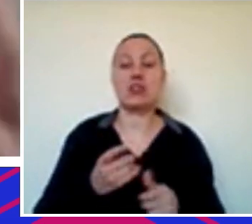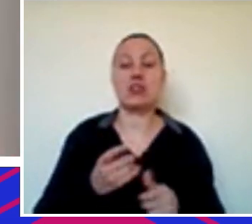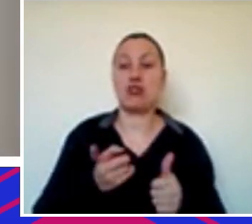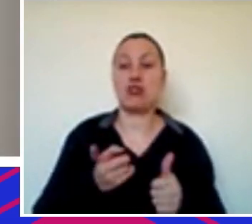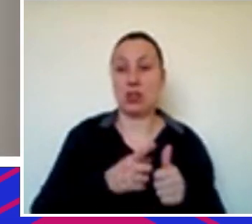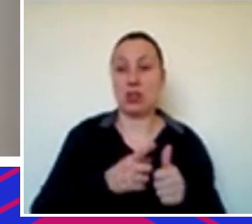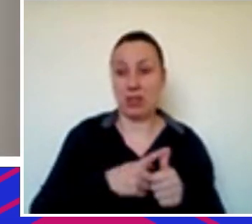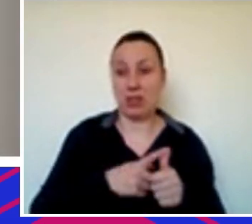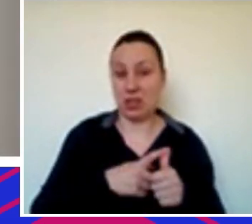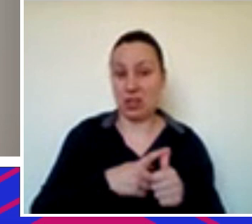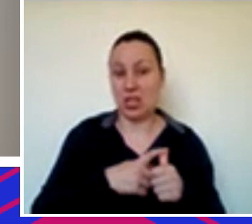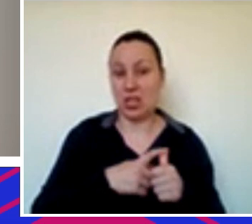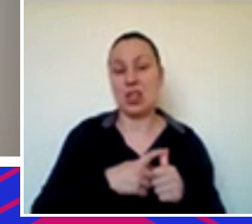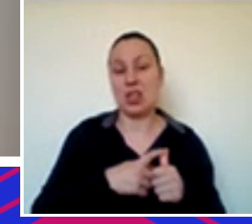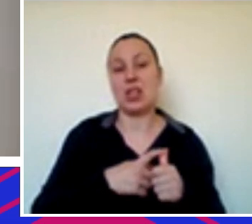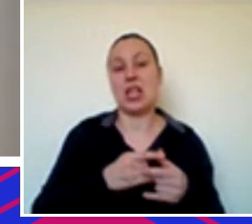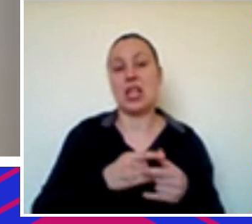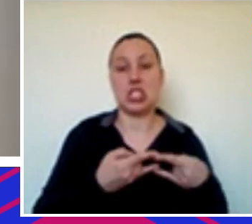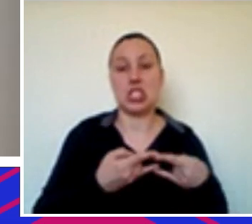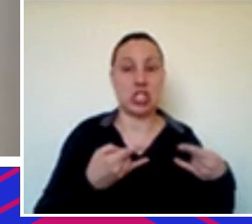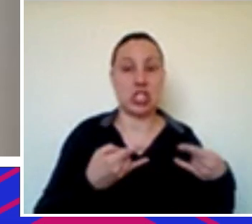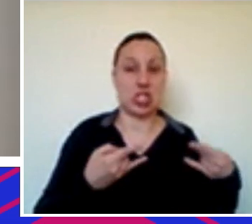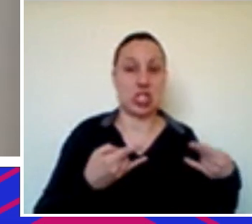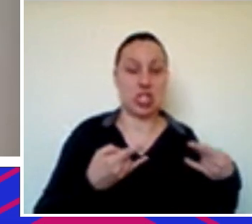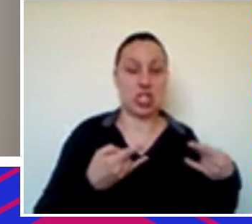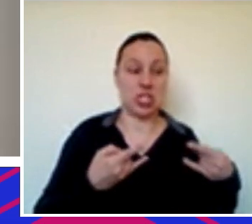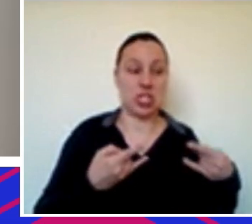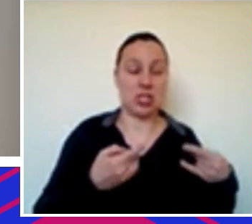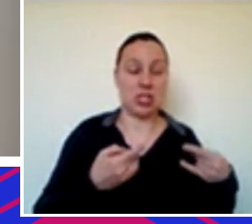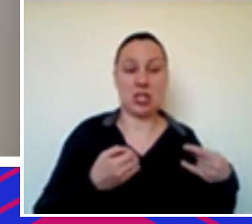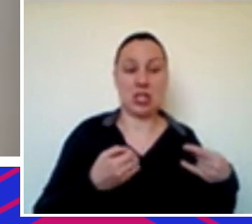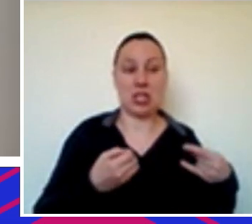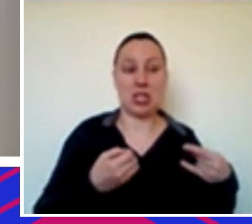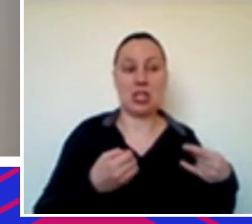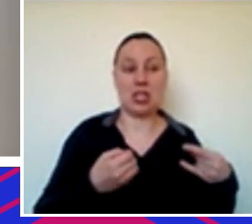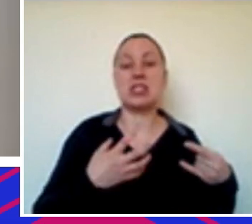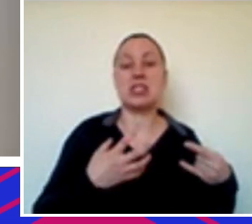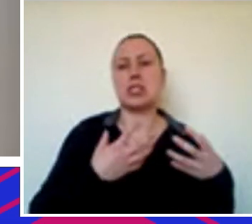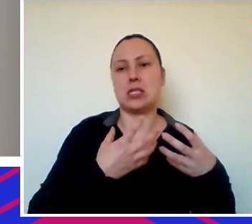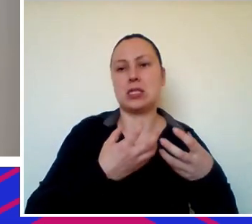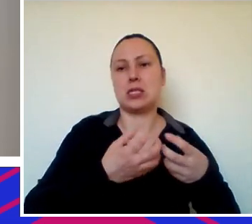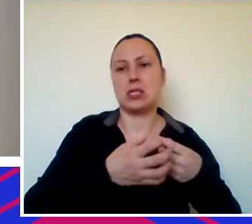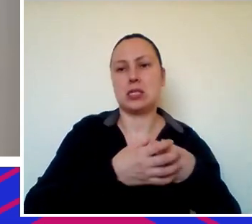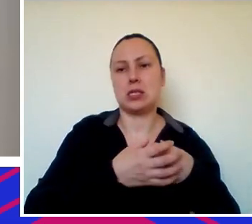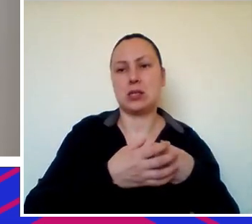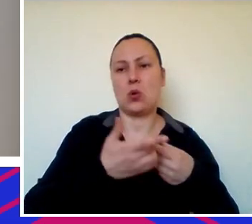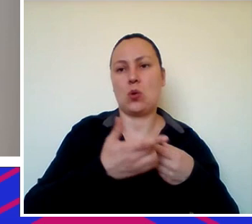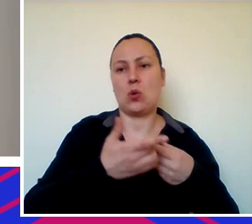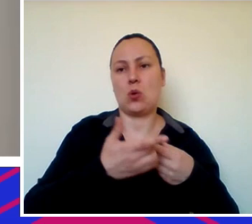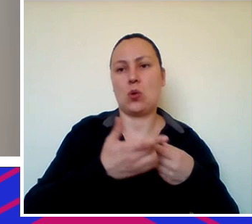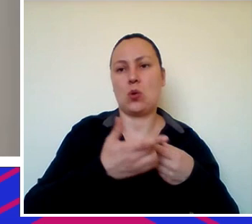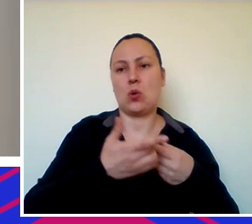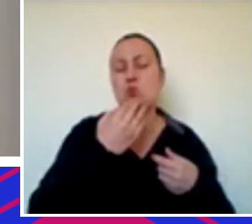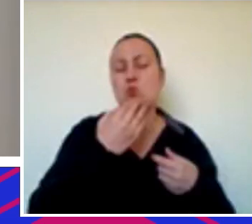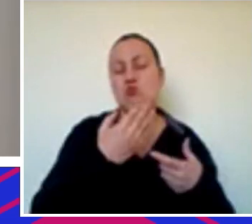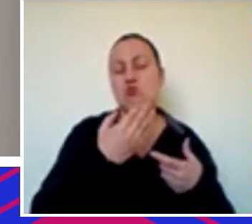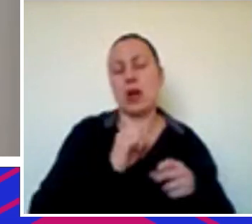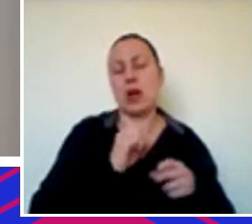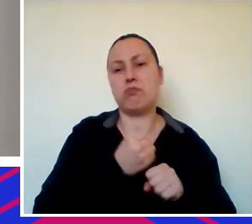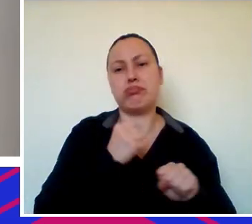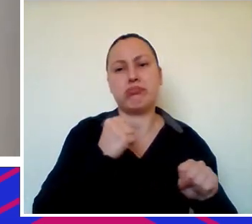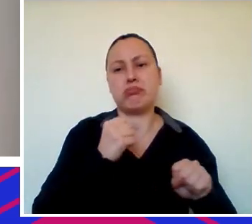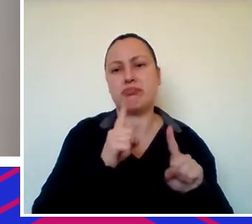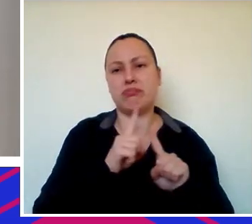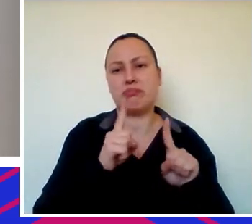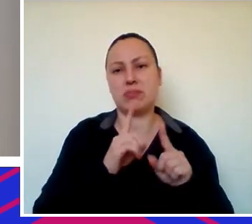ele não é de um tamanho suficiente para segurar todo esse crescimento das empresas startups que estão crescendo nesse ritmo que precisam desse nível de